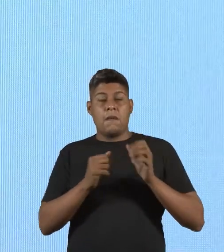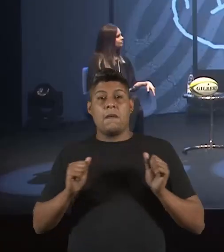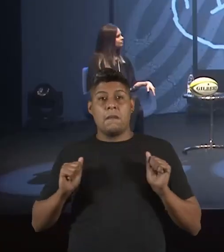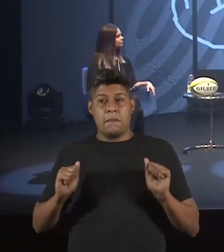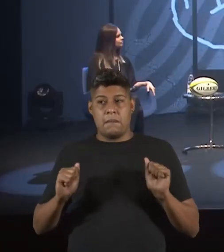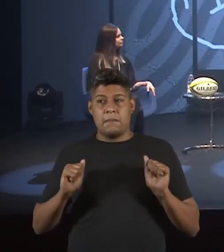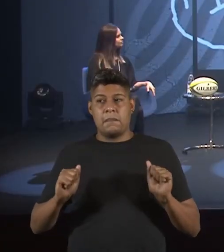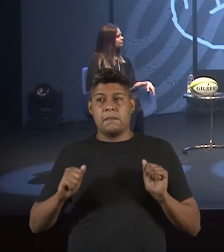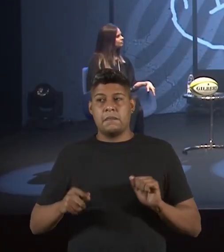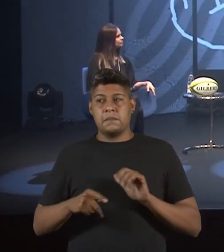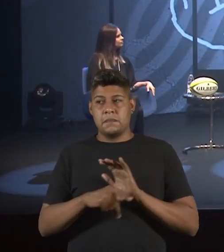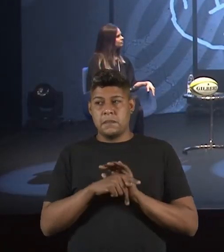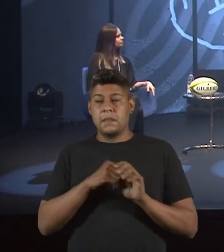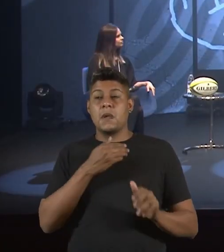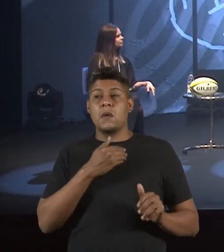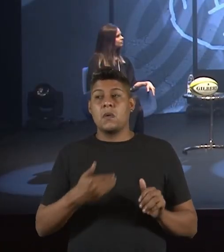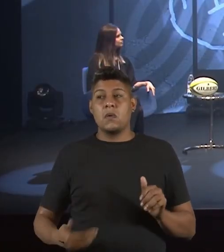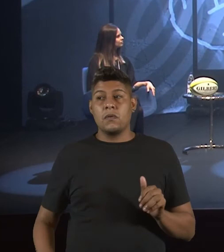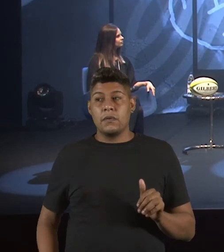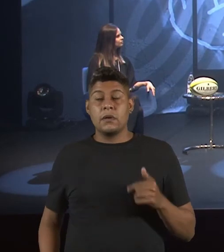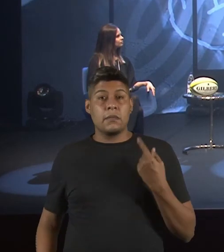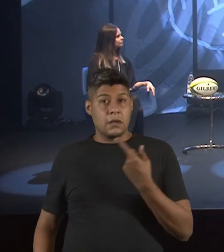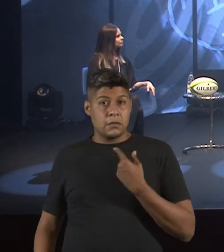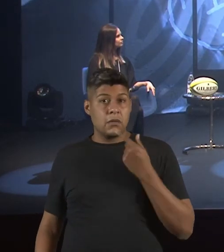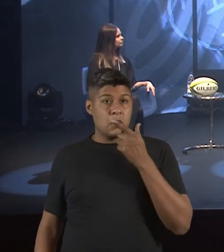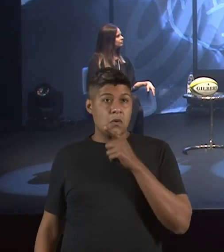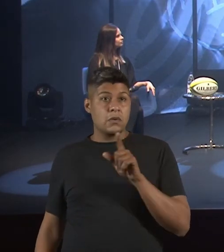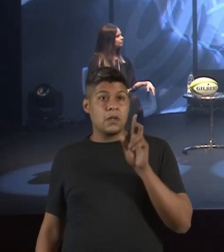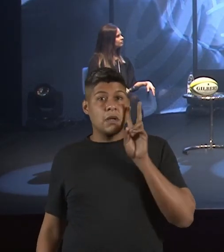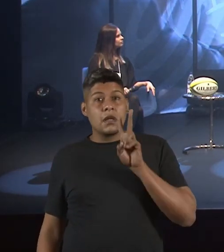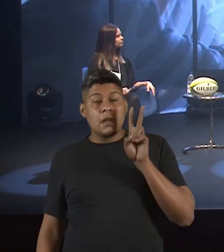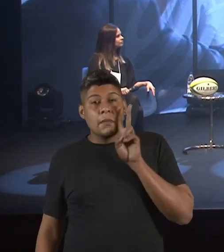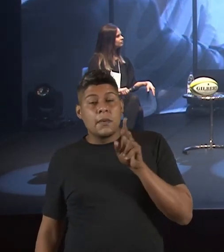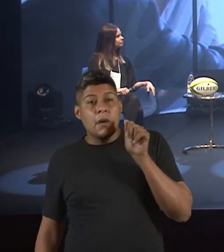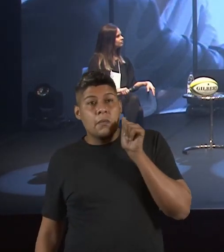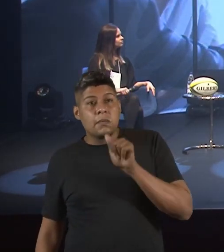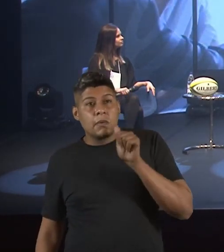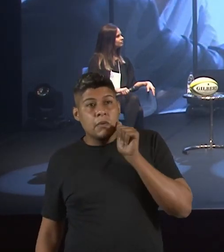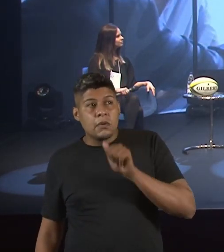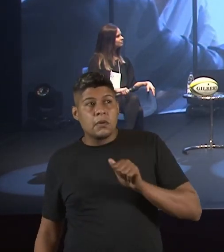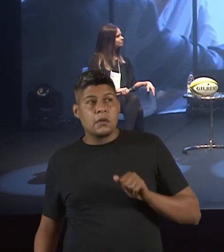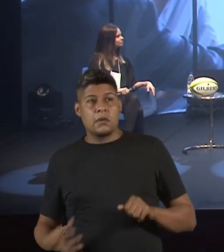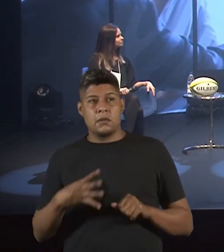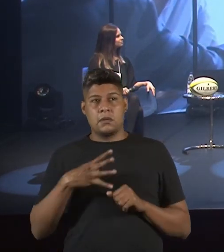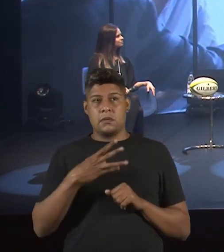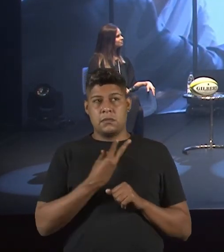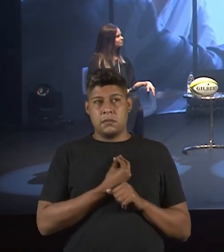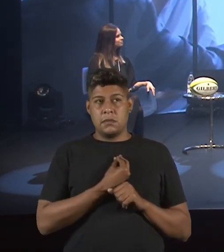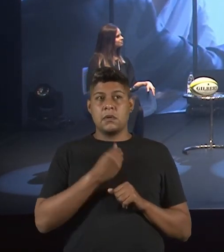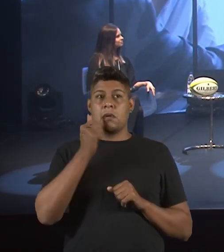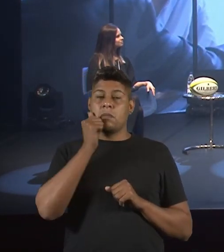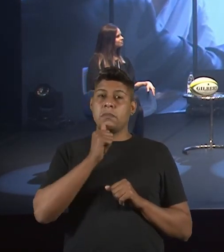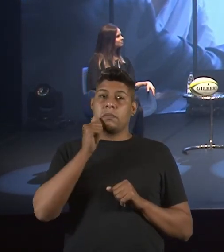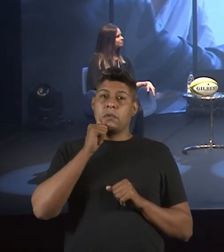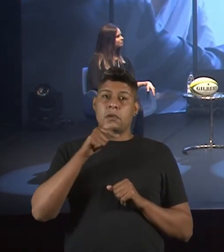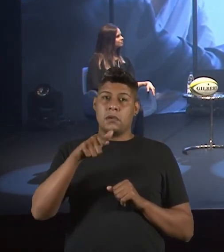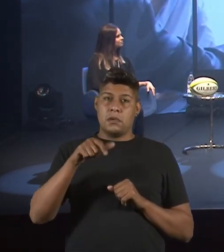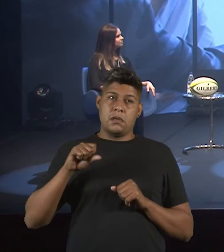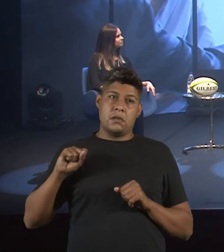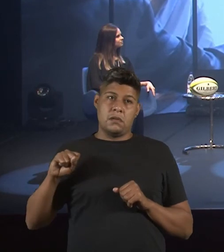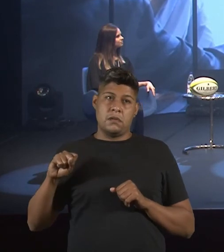nos nossos governos, a gente consegue lembrar de alguma mulher trans, de alguma mulher lésbica?